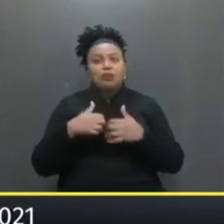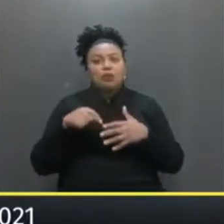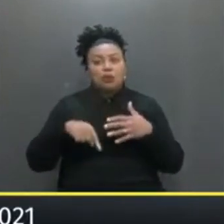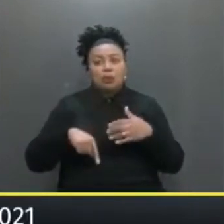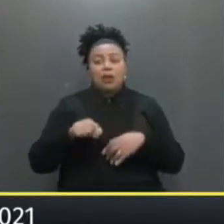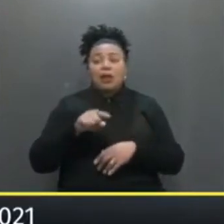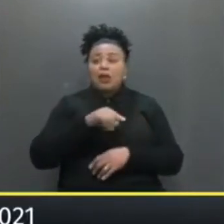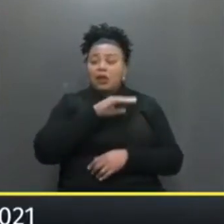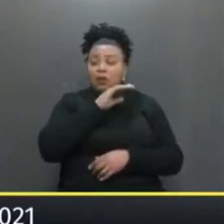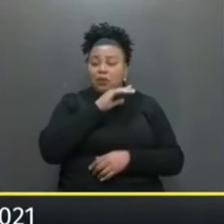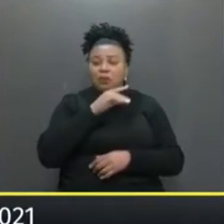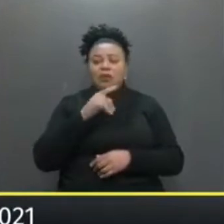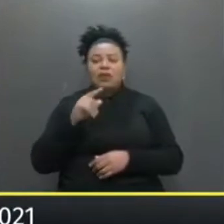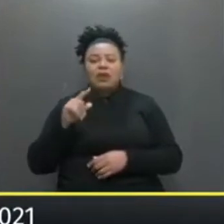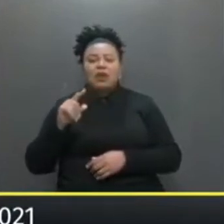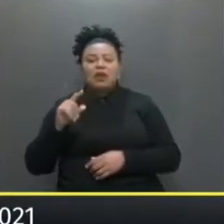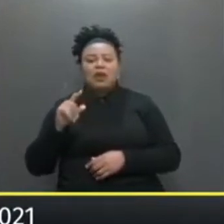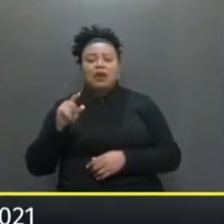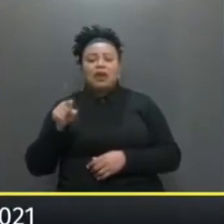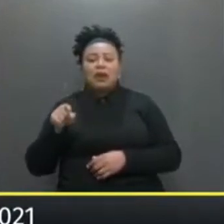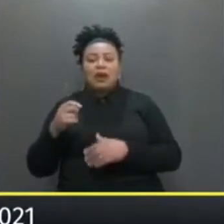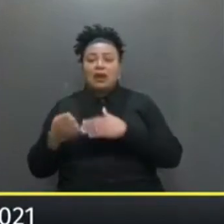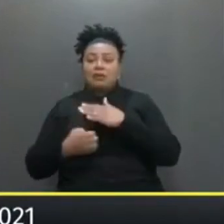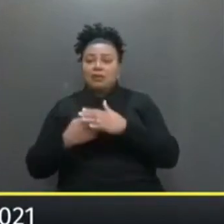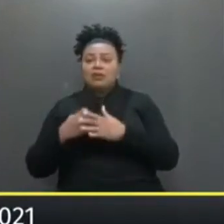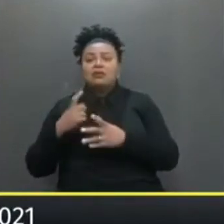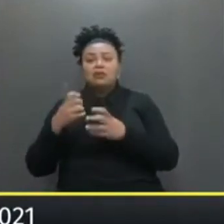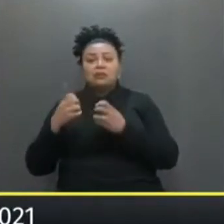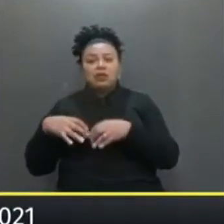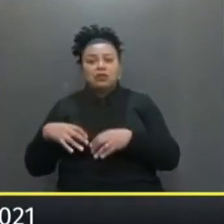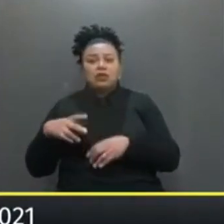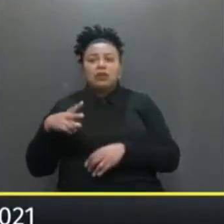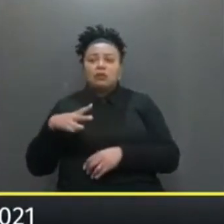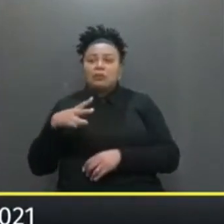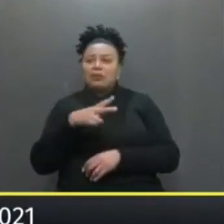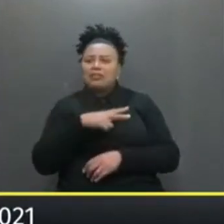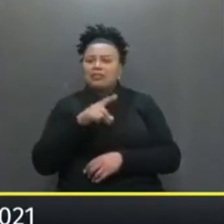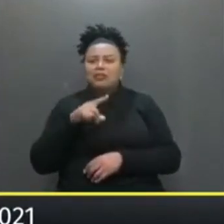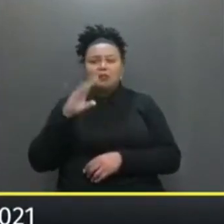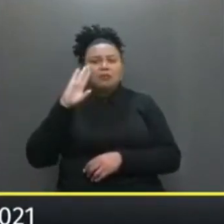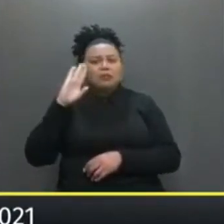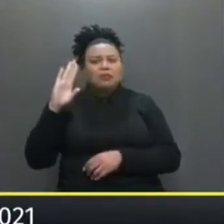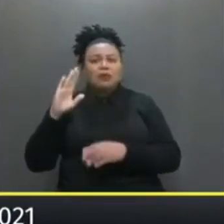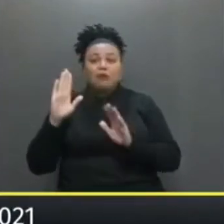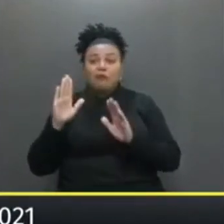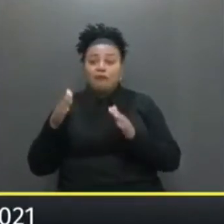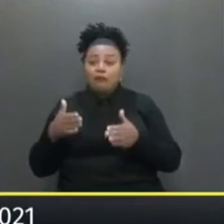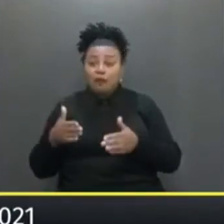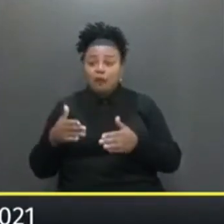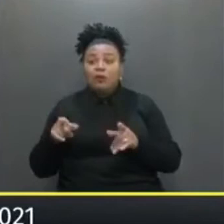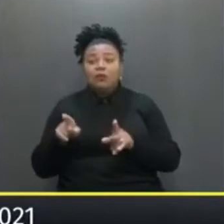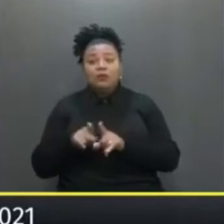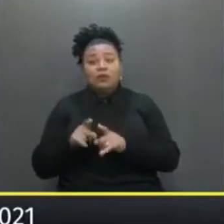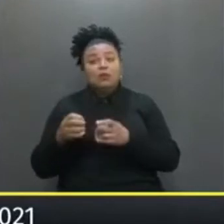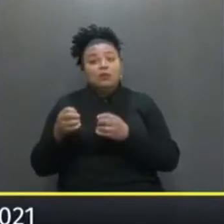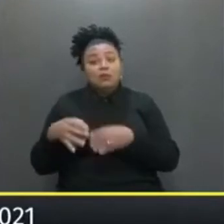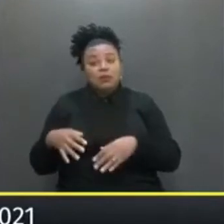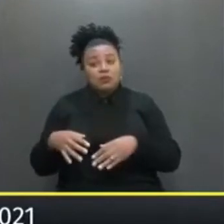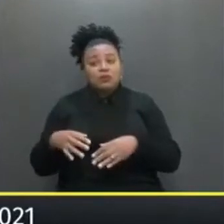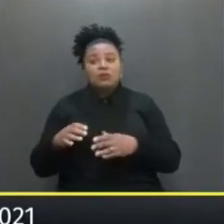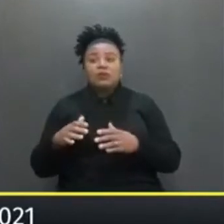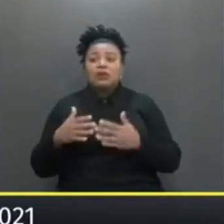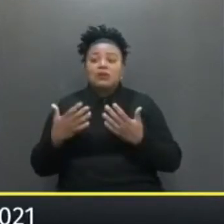É ruim O empregador Teve prejuízo E o paciente Que é o principal Foco de todo mundo Também foi prejudicado